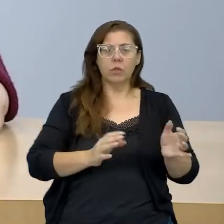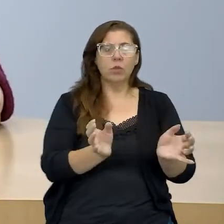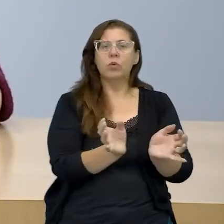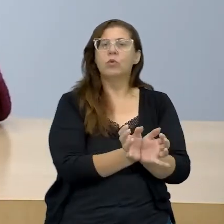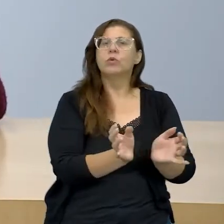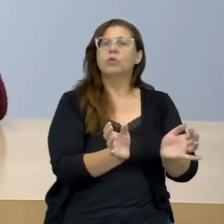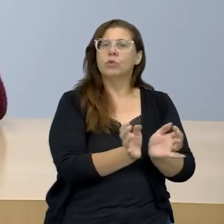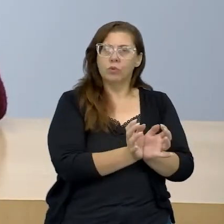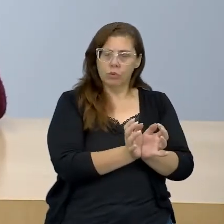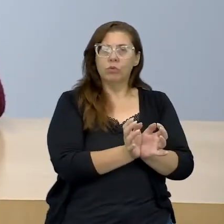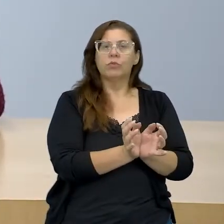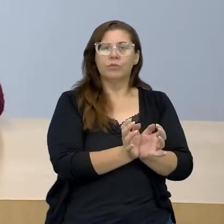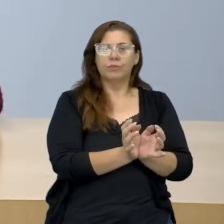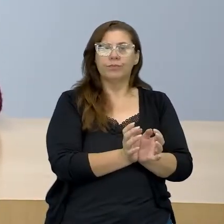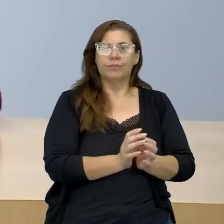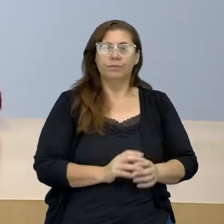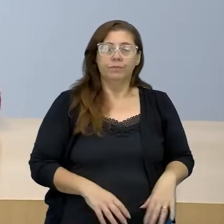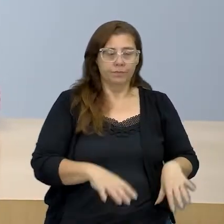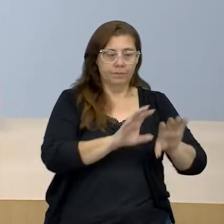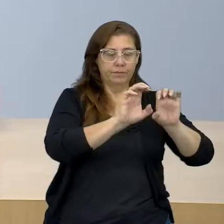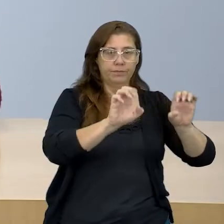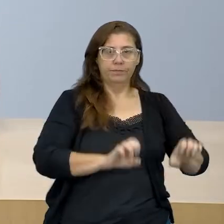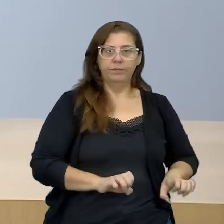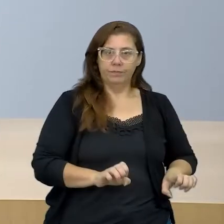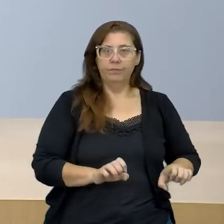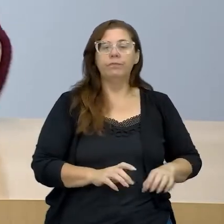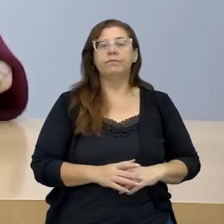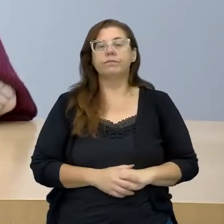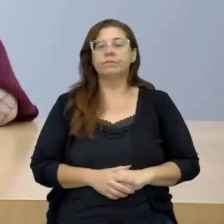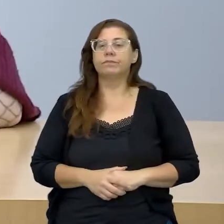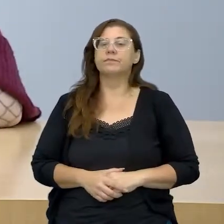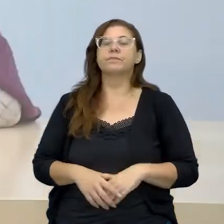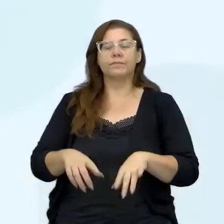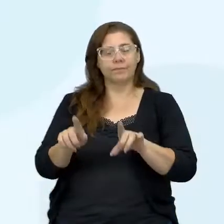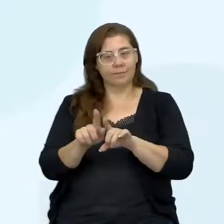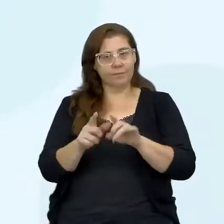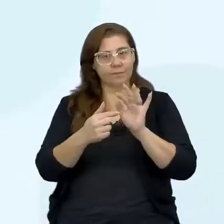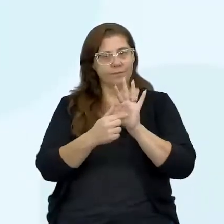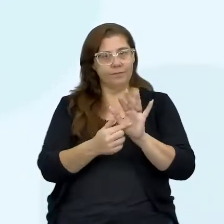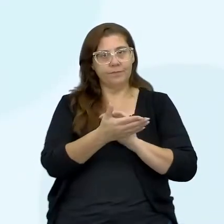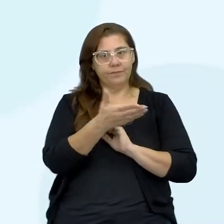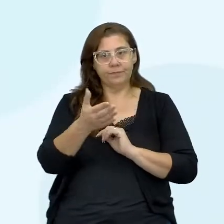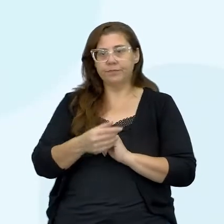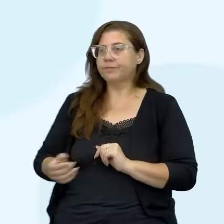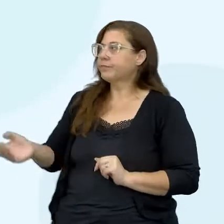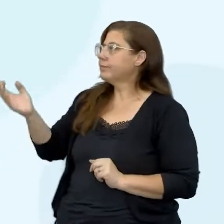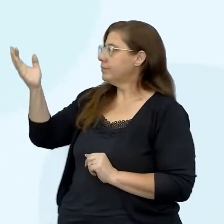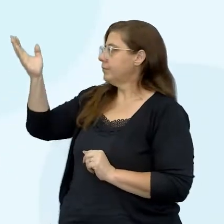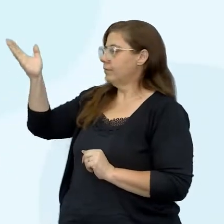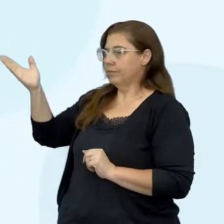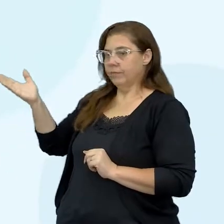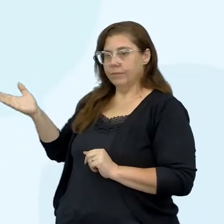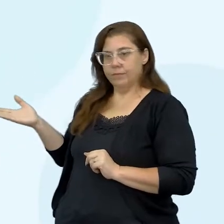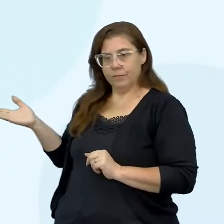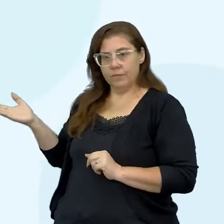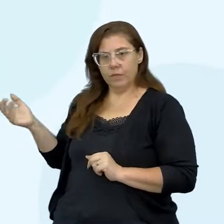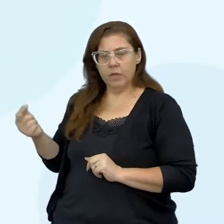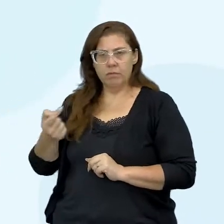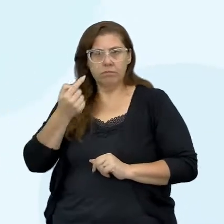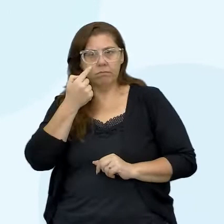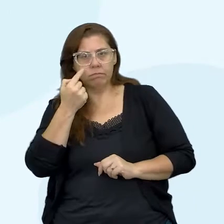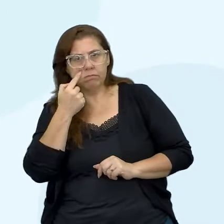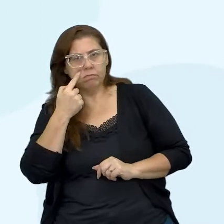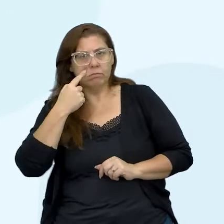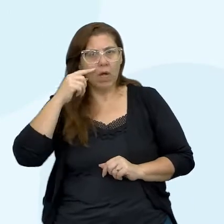estruturante estruturante que a gente vai mobilizar na aula de hoje? Ela também vai aí na tela para vocês? É a de levantar e testar